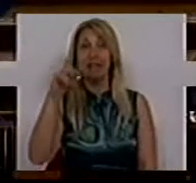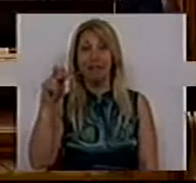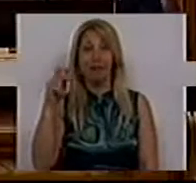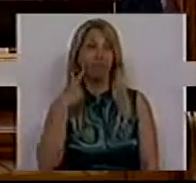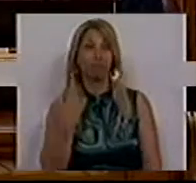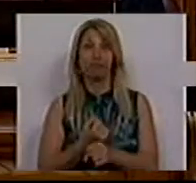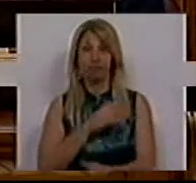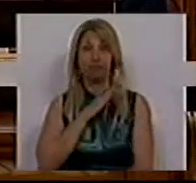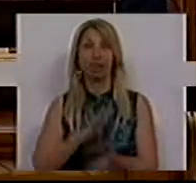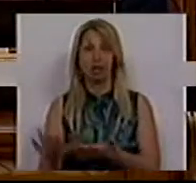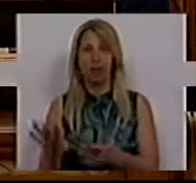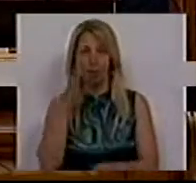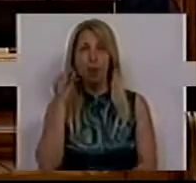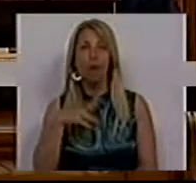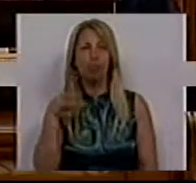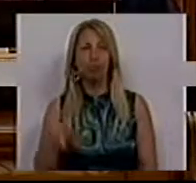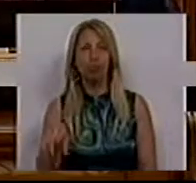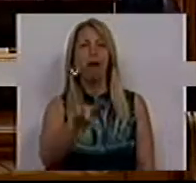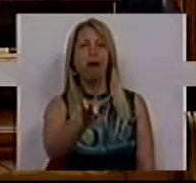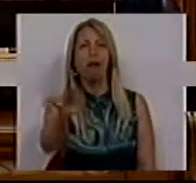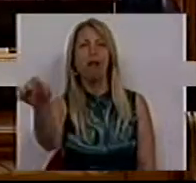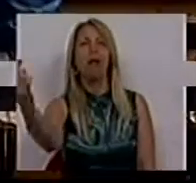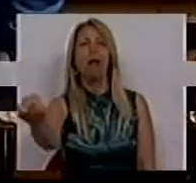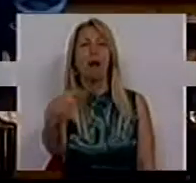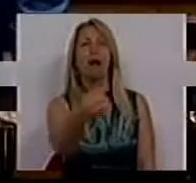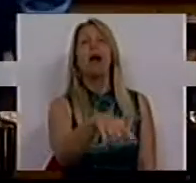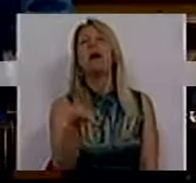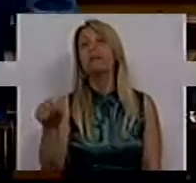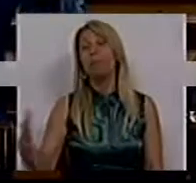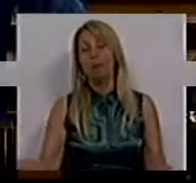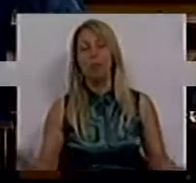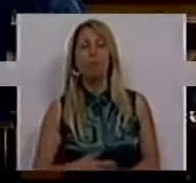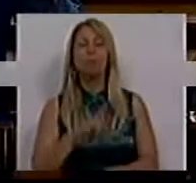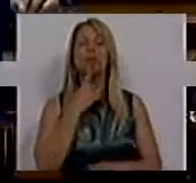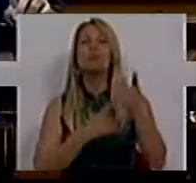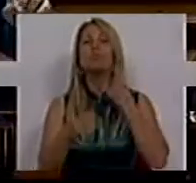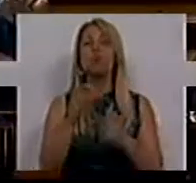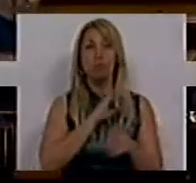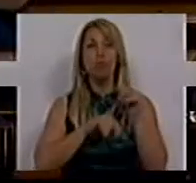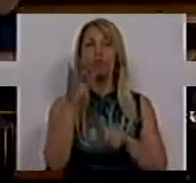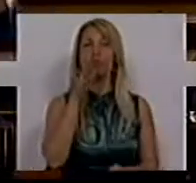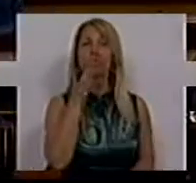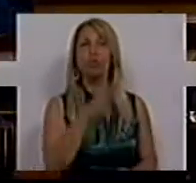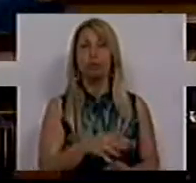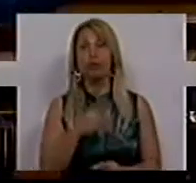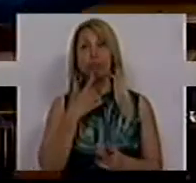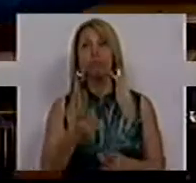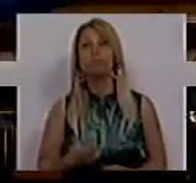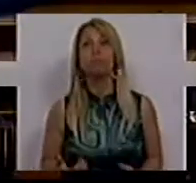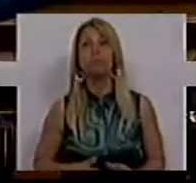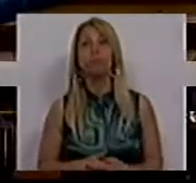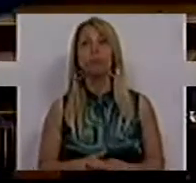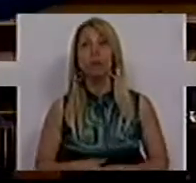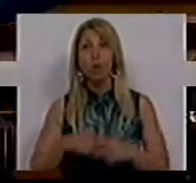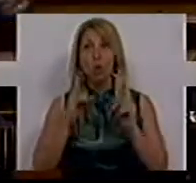Mas respondendo às perguntas que foram colocadas pelos Srs. Deputados, dizer em primeiro lugar que, até começando